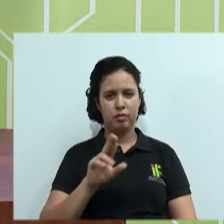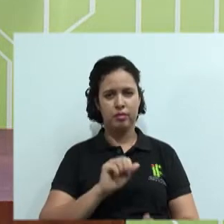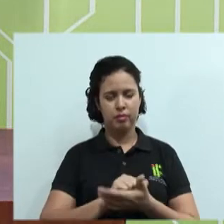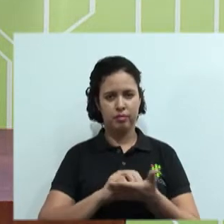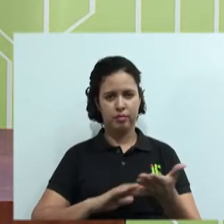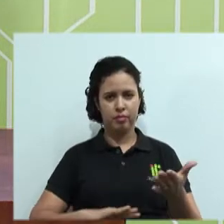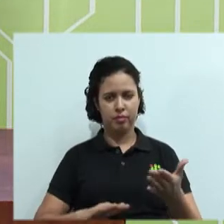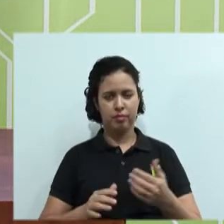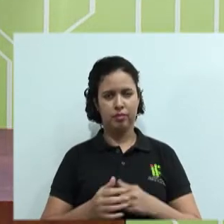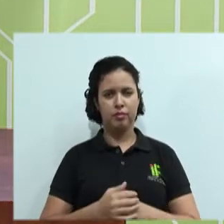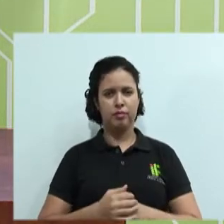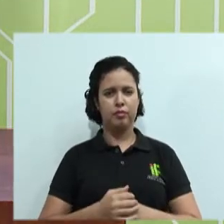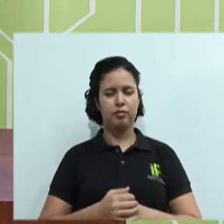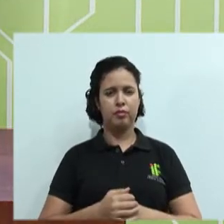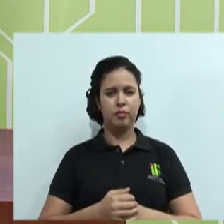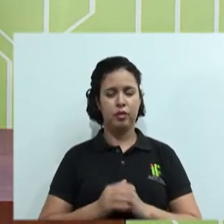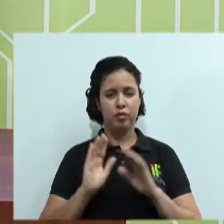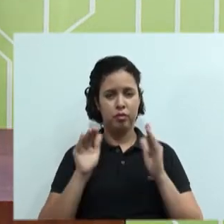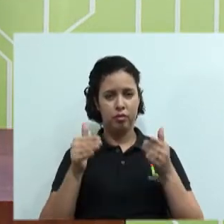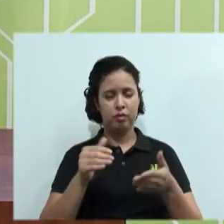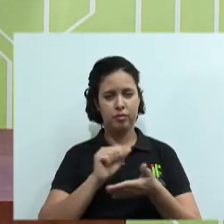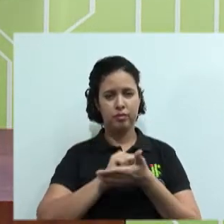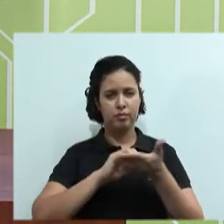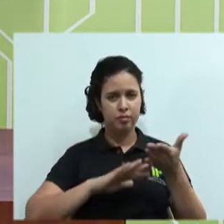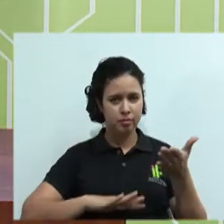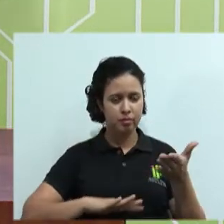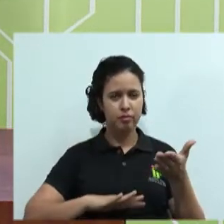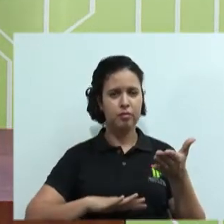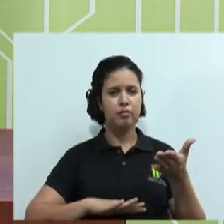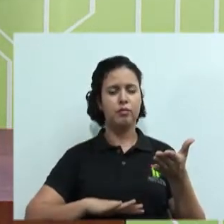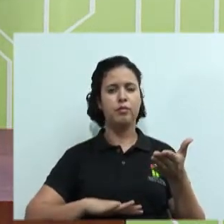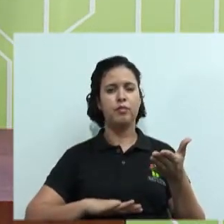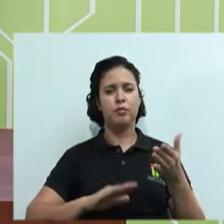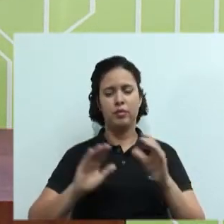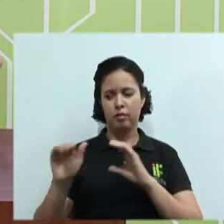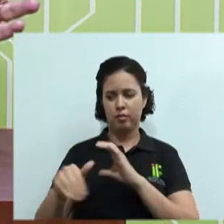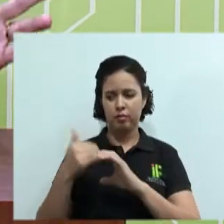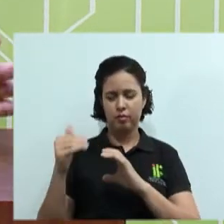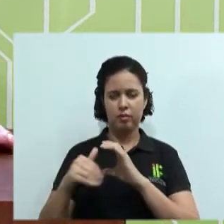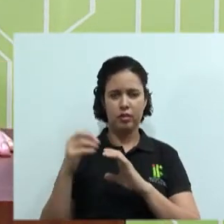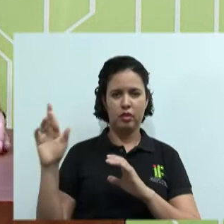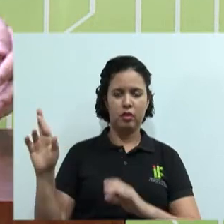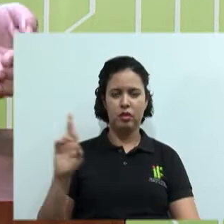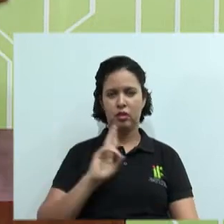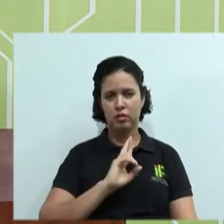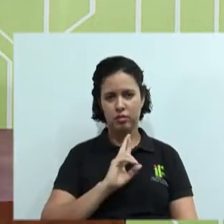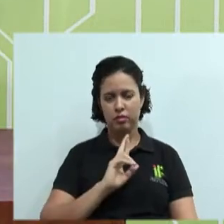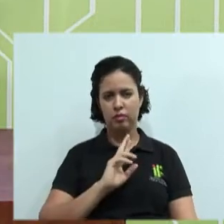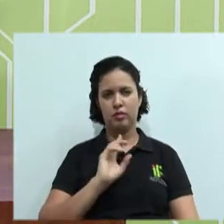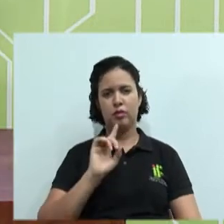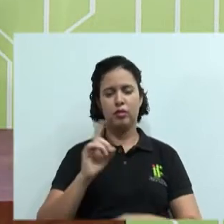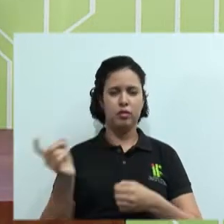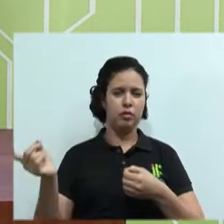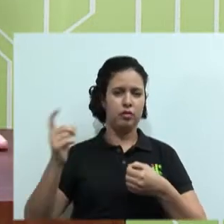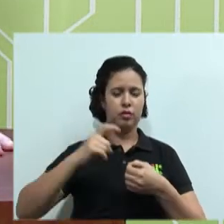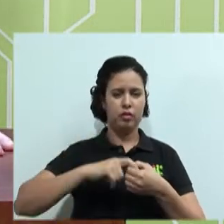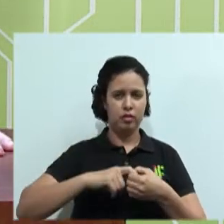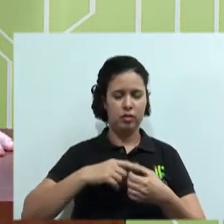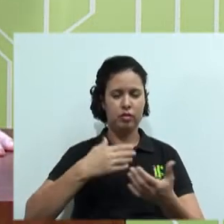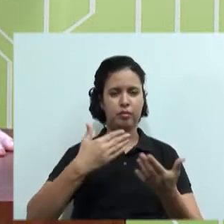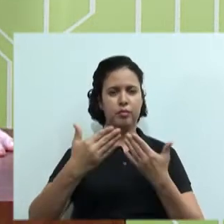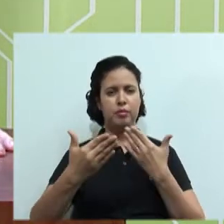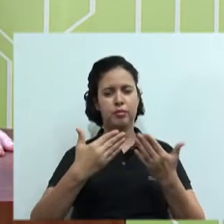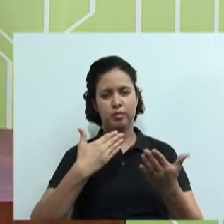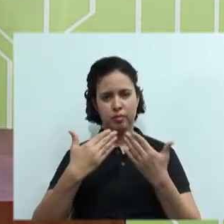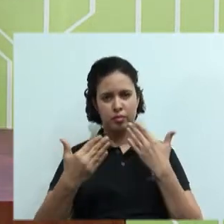deixamos para vocês. Foque nas atividades, não deixe de fazer. Mande as respostas aí no nosso chat para que quando nós voltarmos do